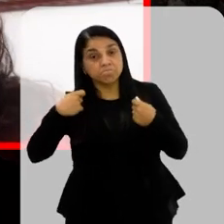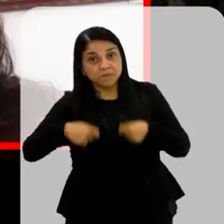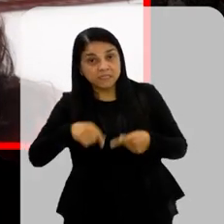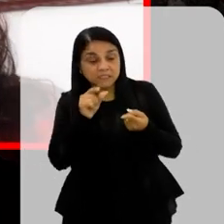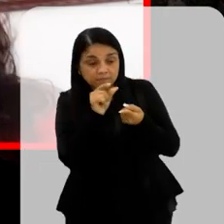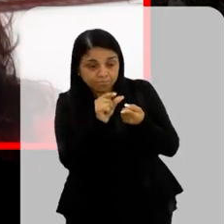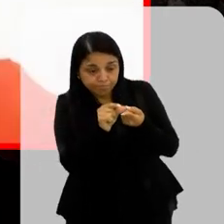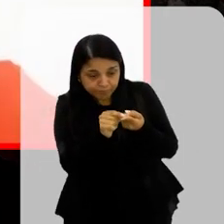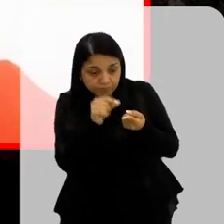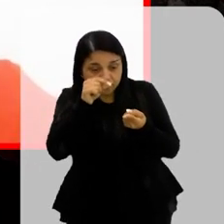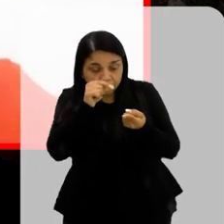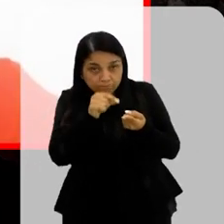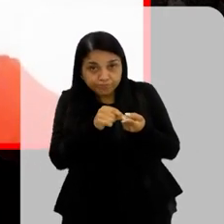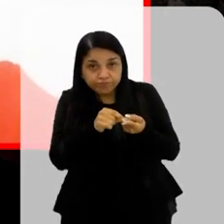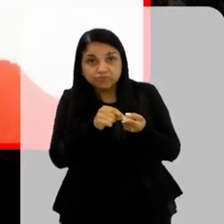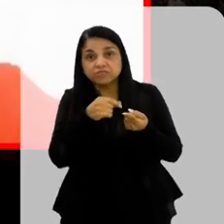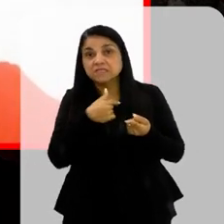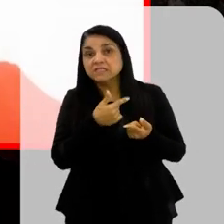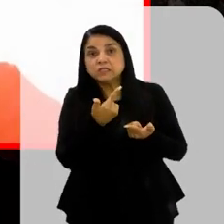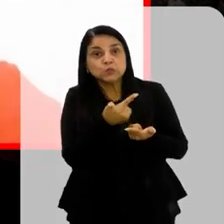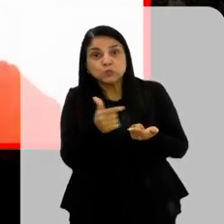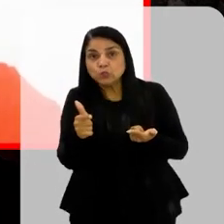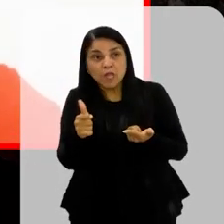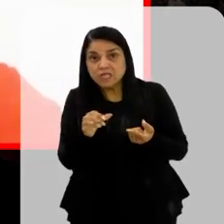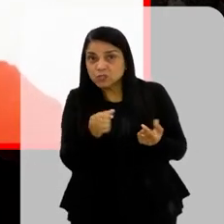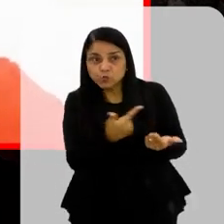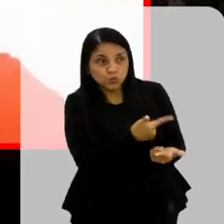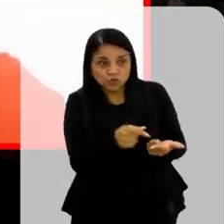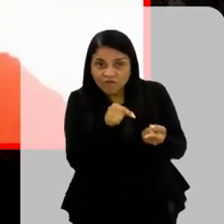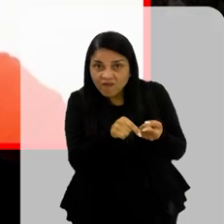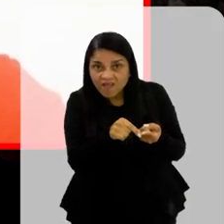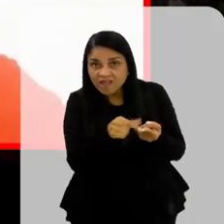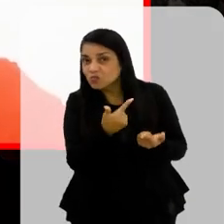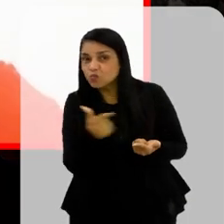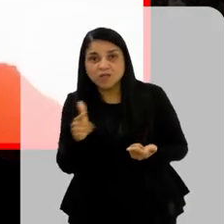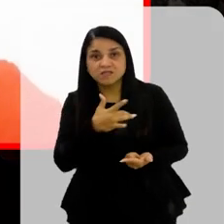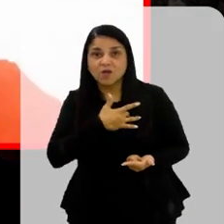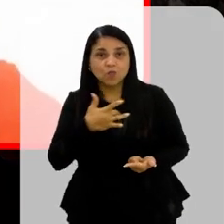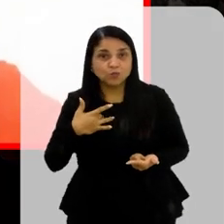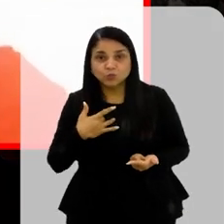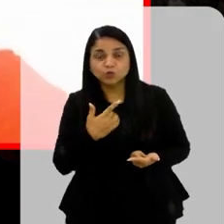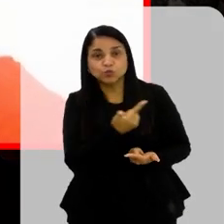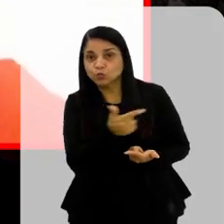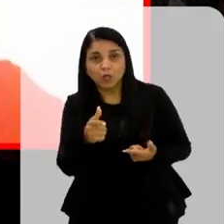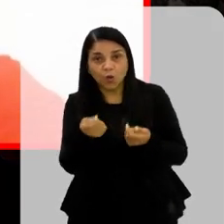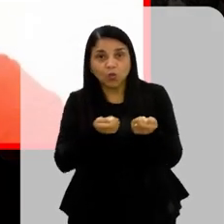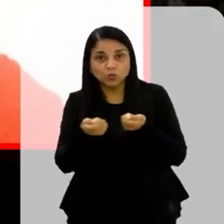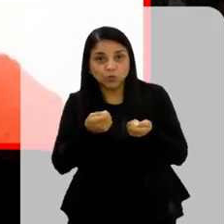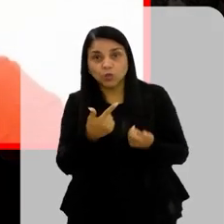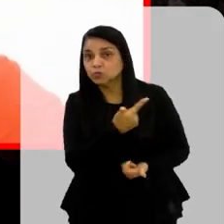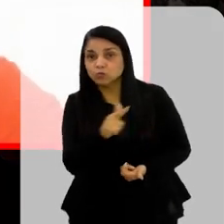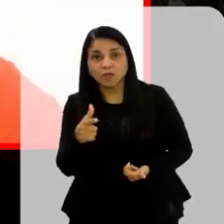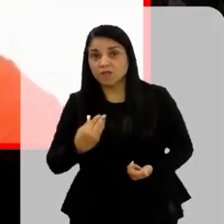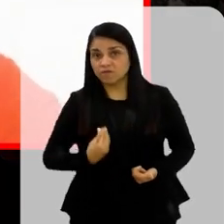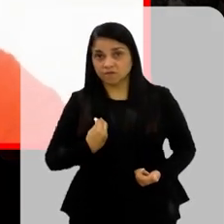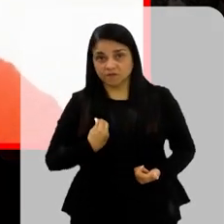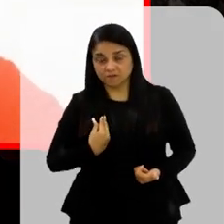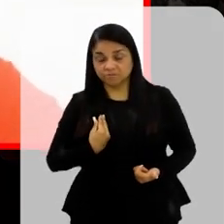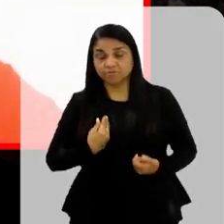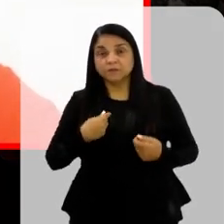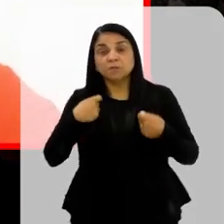medição Sem ela Não tem controle Sem ela Não tem saúde Sem ela Não tem vida Porque